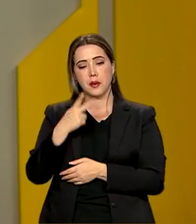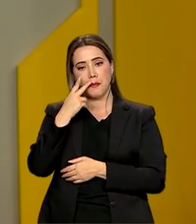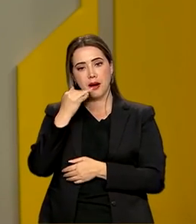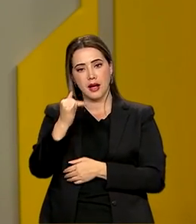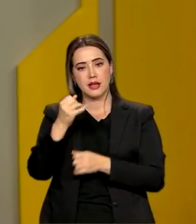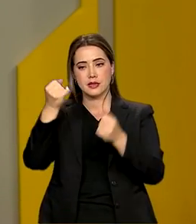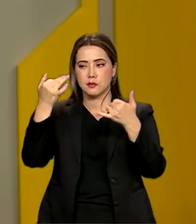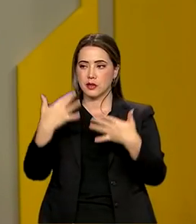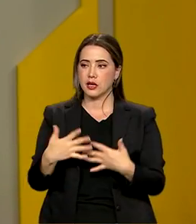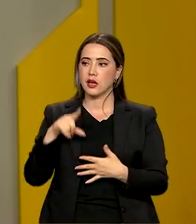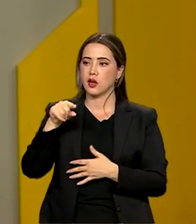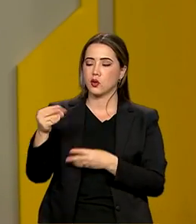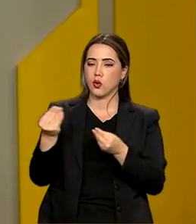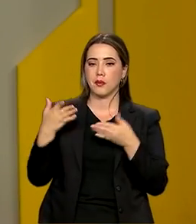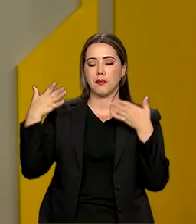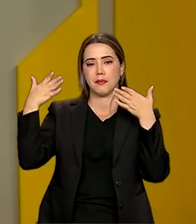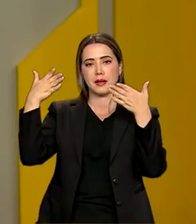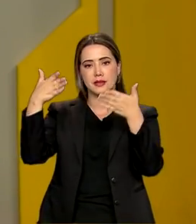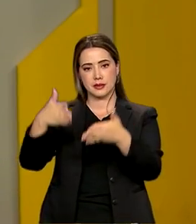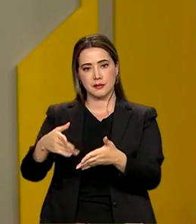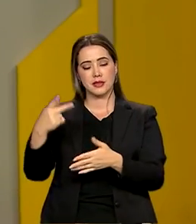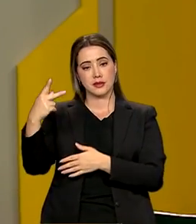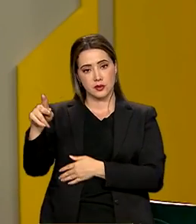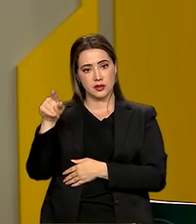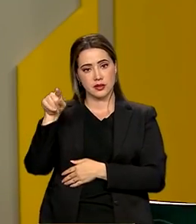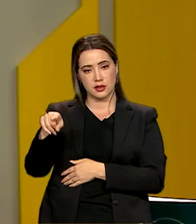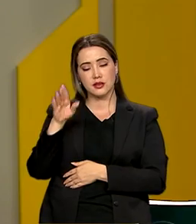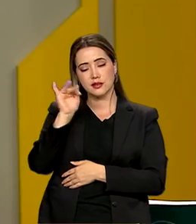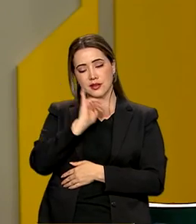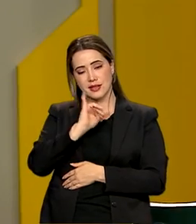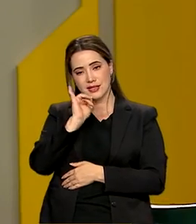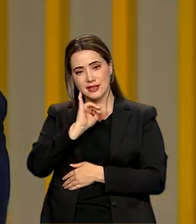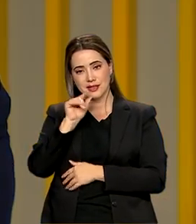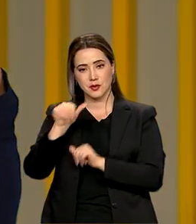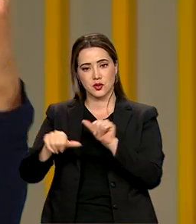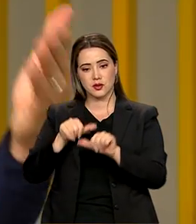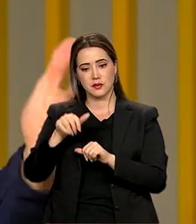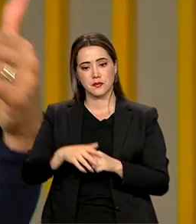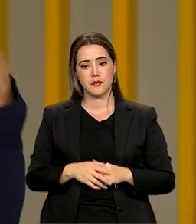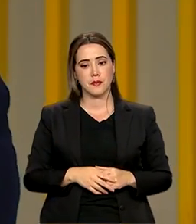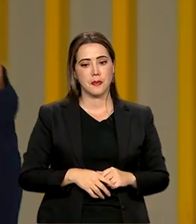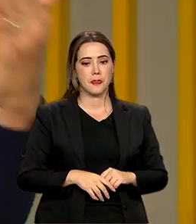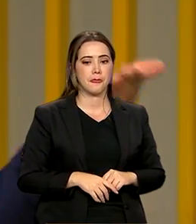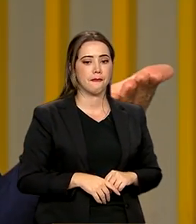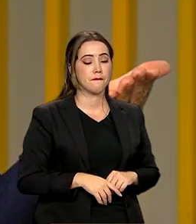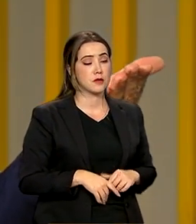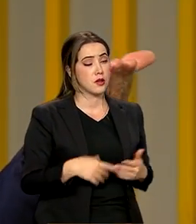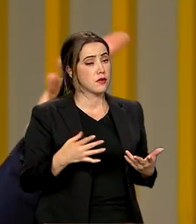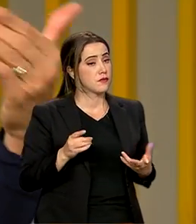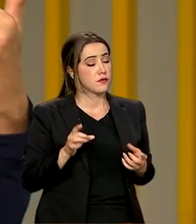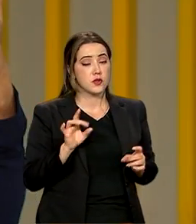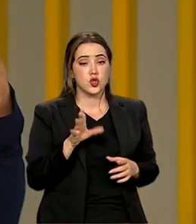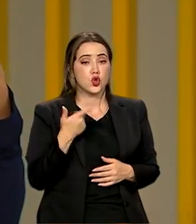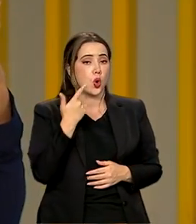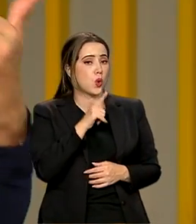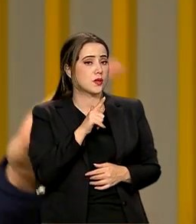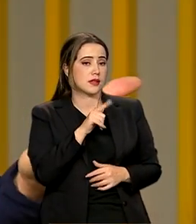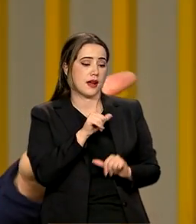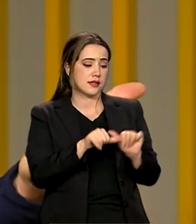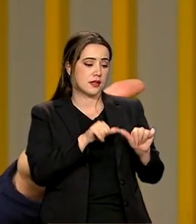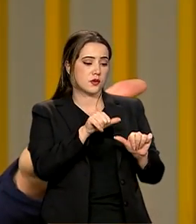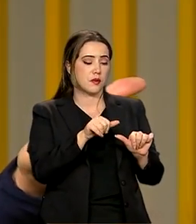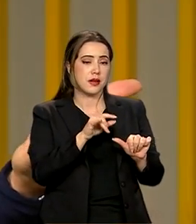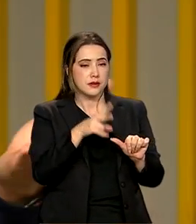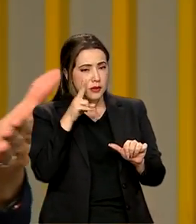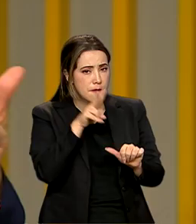De como foi a participação deles. Então, isso é um exemplo de transformação. Você só pode ser o que você enxerga. Então, você tem que trazer